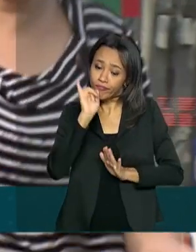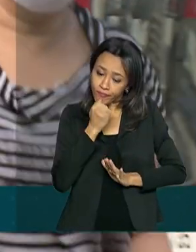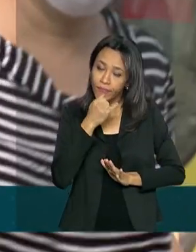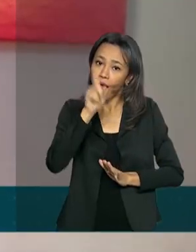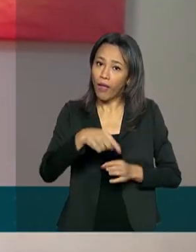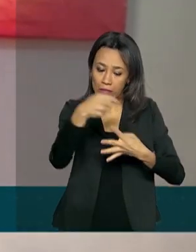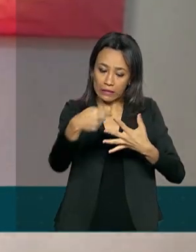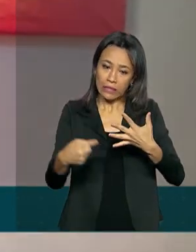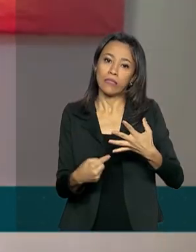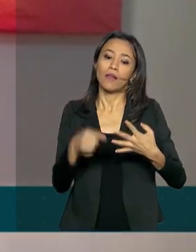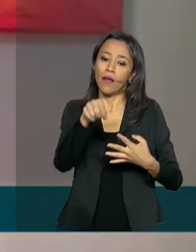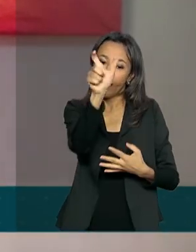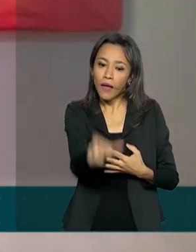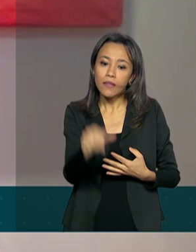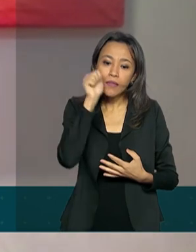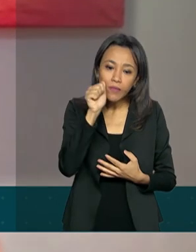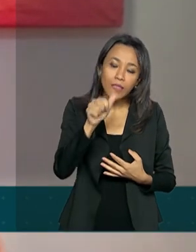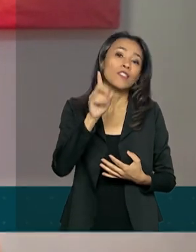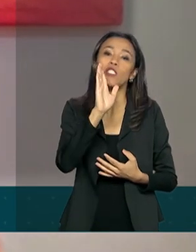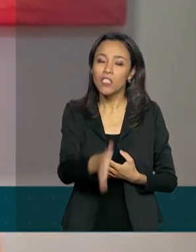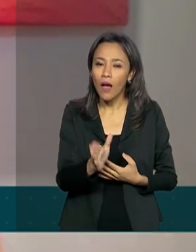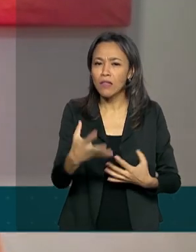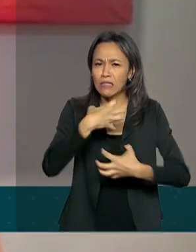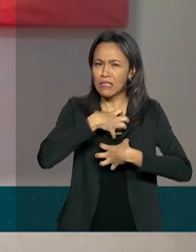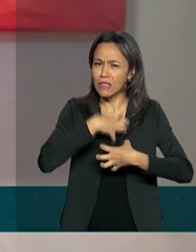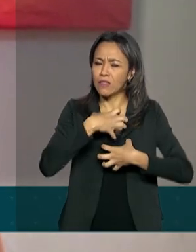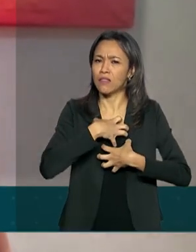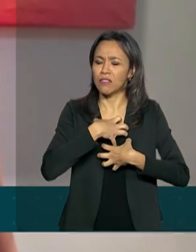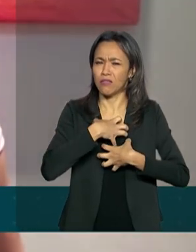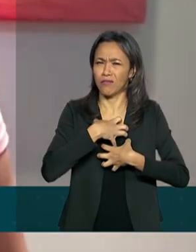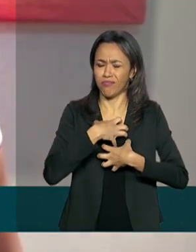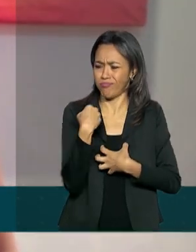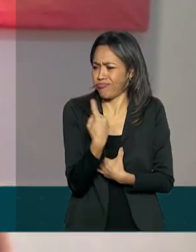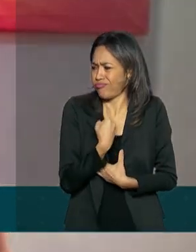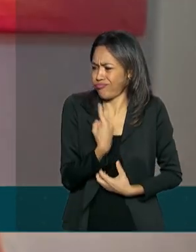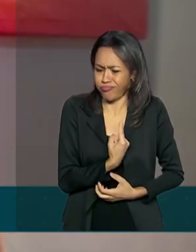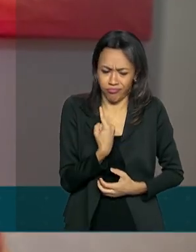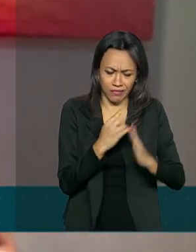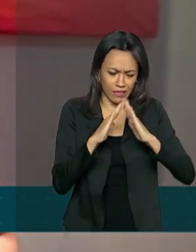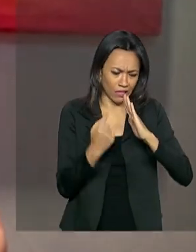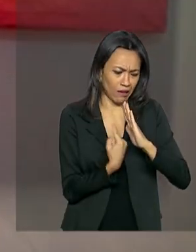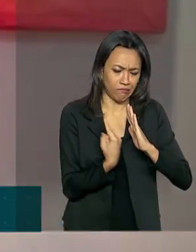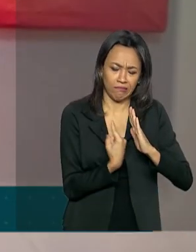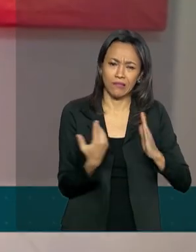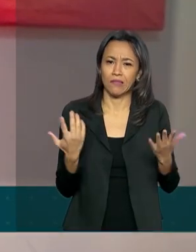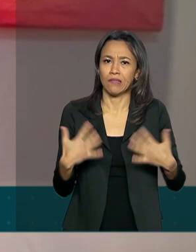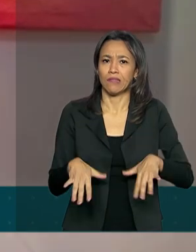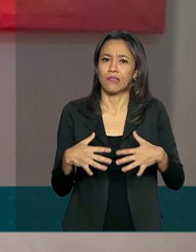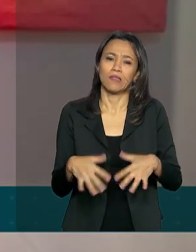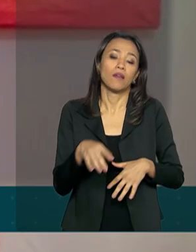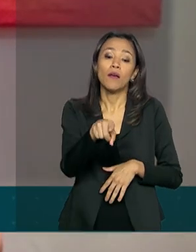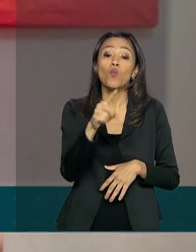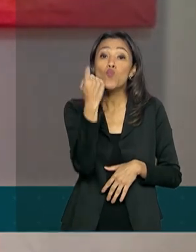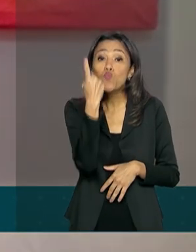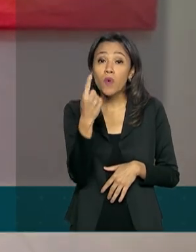entrevistados. Jocélia diz que já sente os efeitos do longo período de isolamento. Um deles que se agravou no